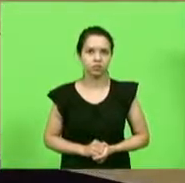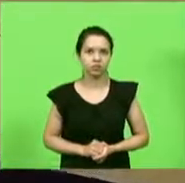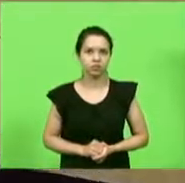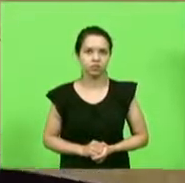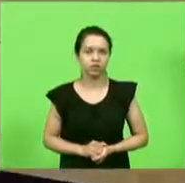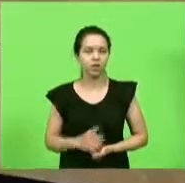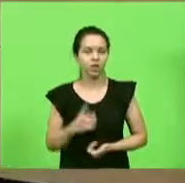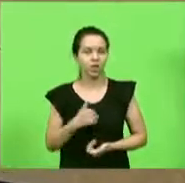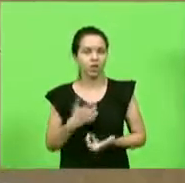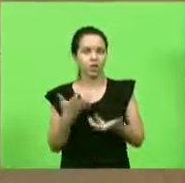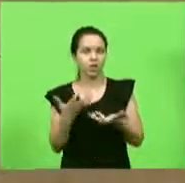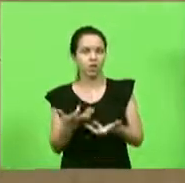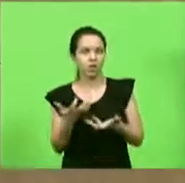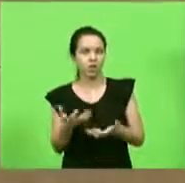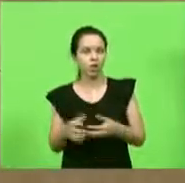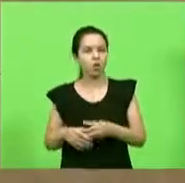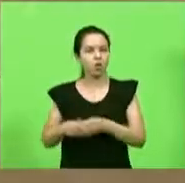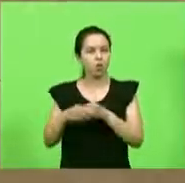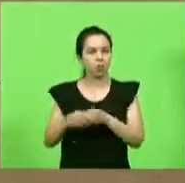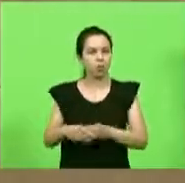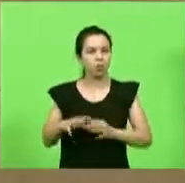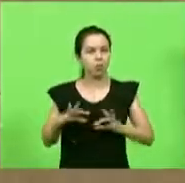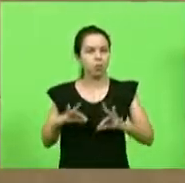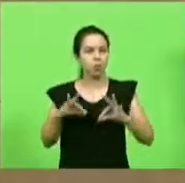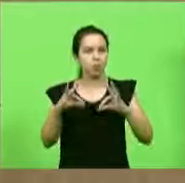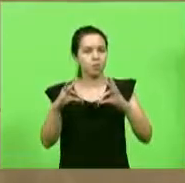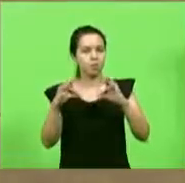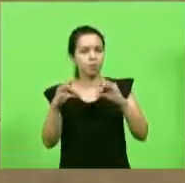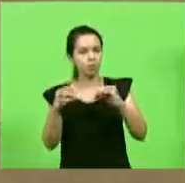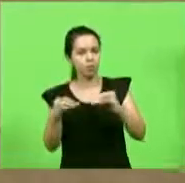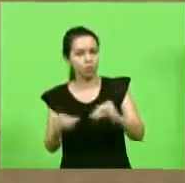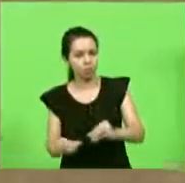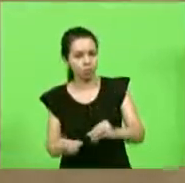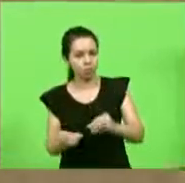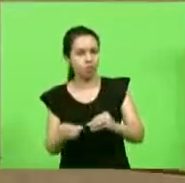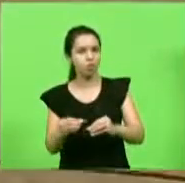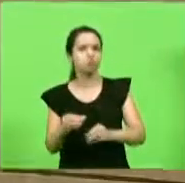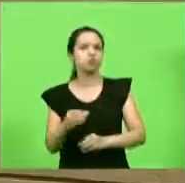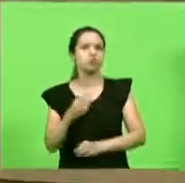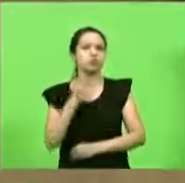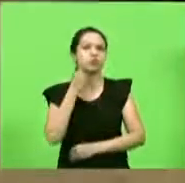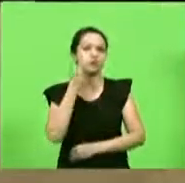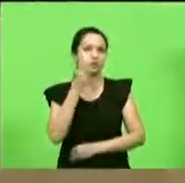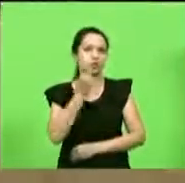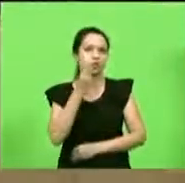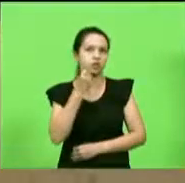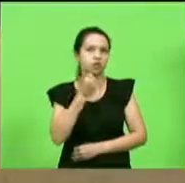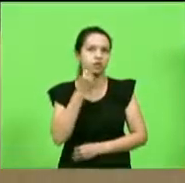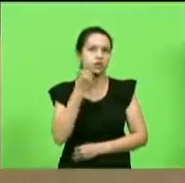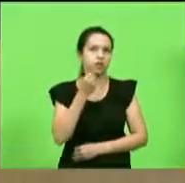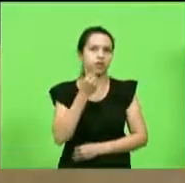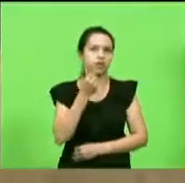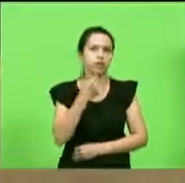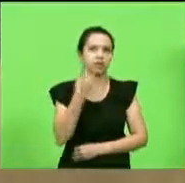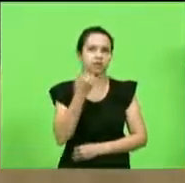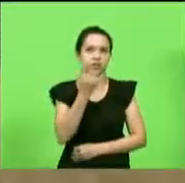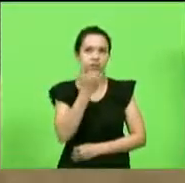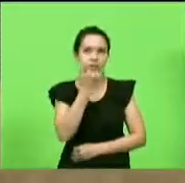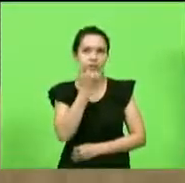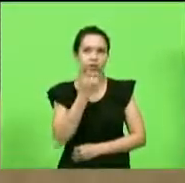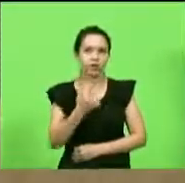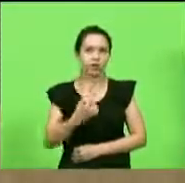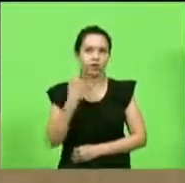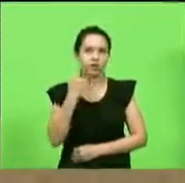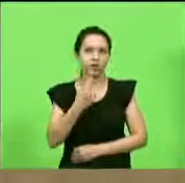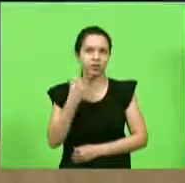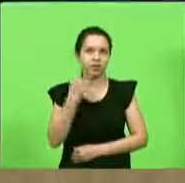Eu quero cumprimentar a todas e todos os senadores, aliás, deputados, né? Vai que